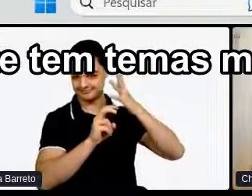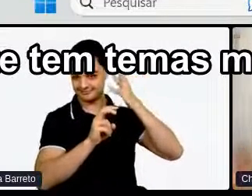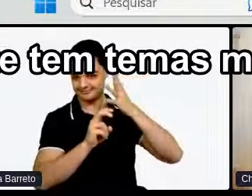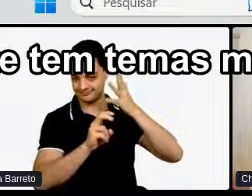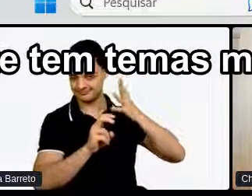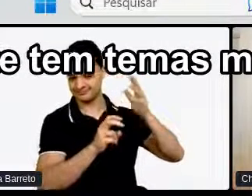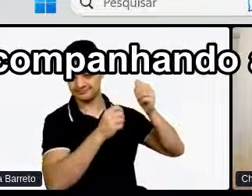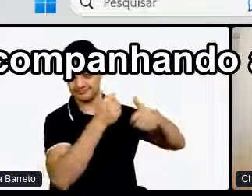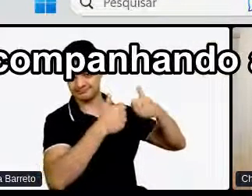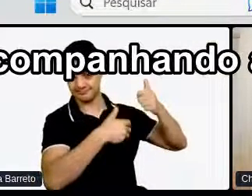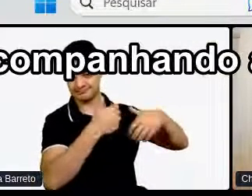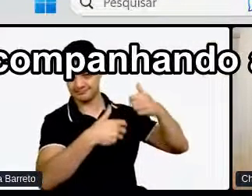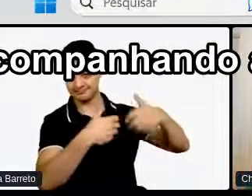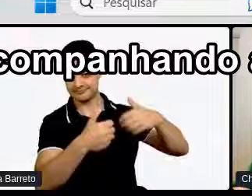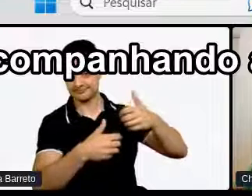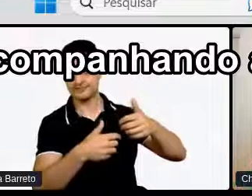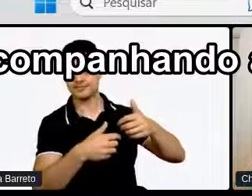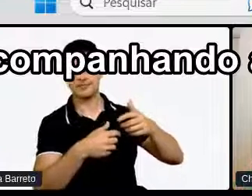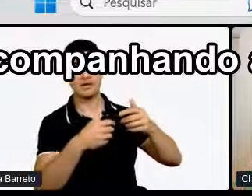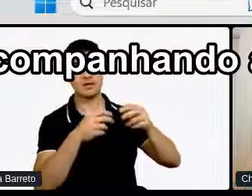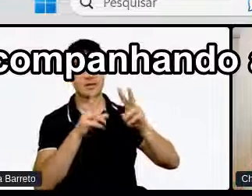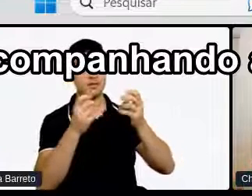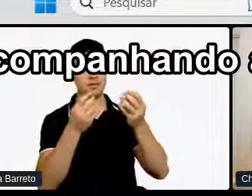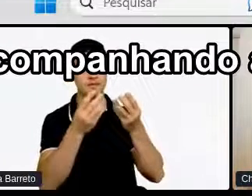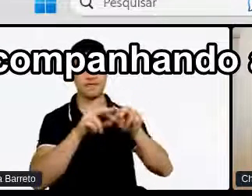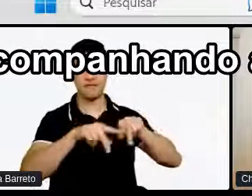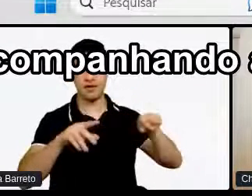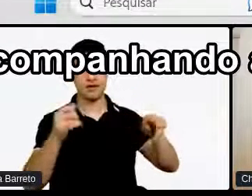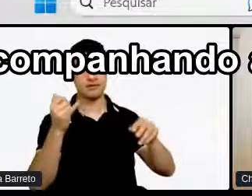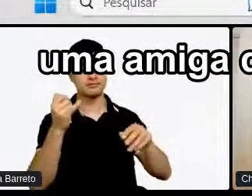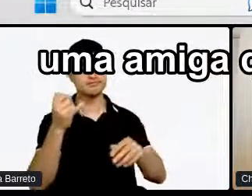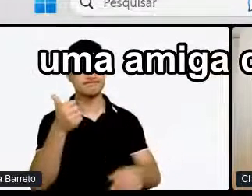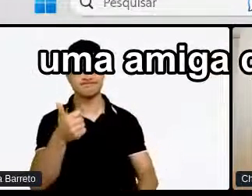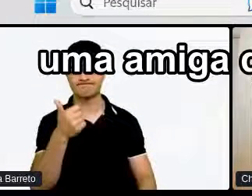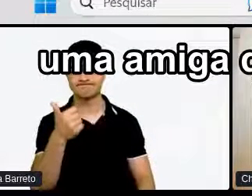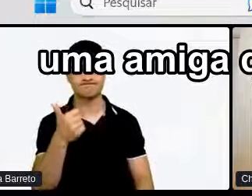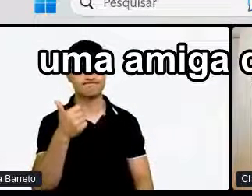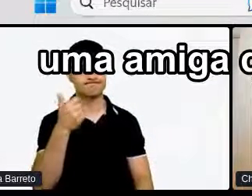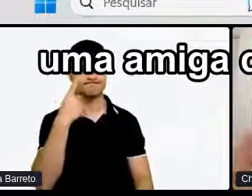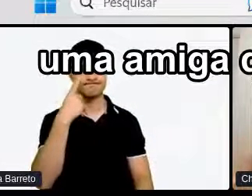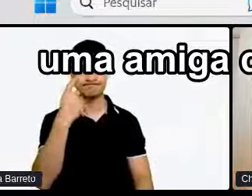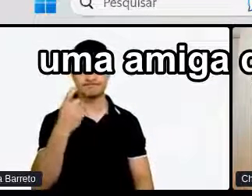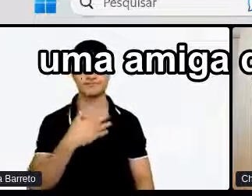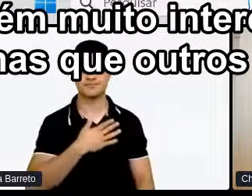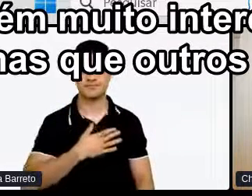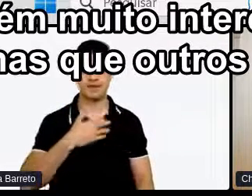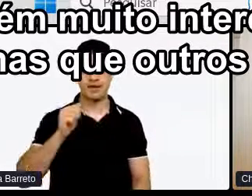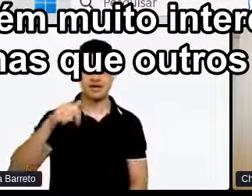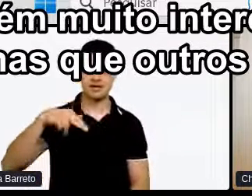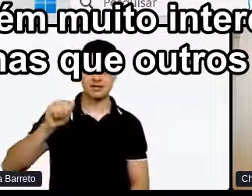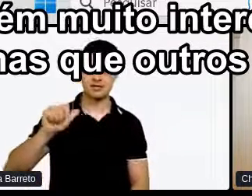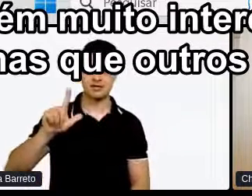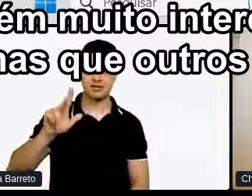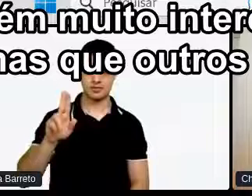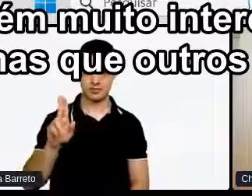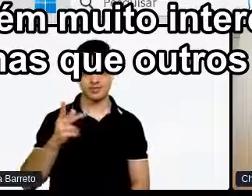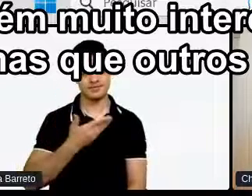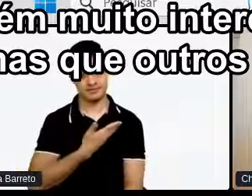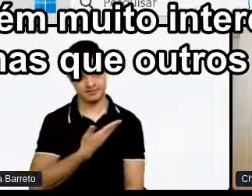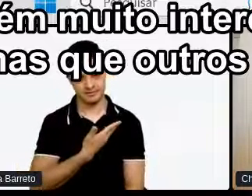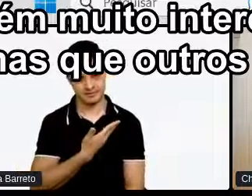muito interessantes Eu estava acompanhando a Analu Agora há pouco Uma amiga querida já Também